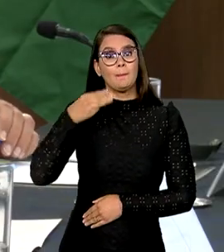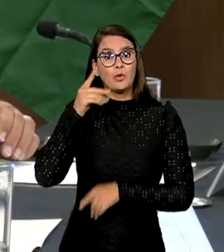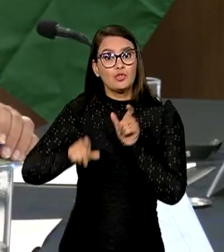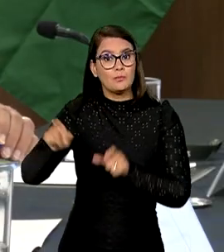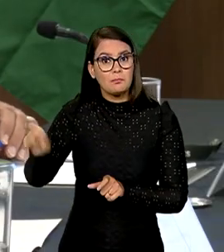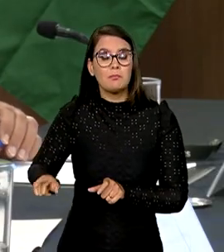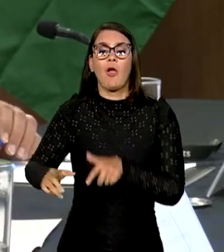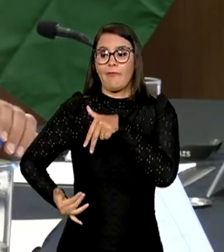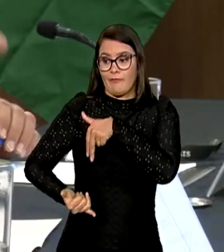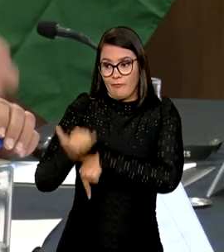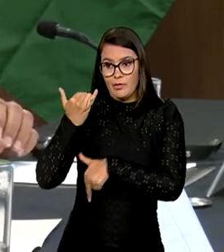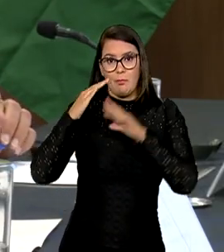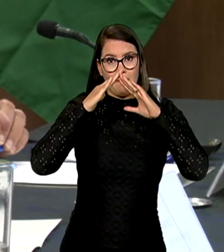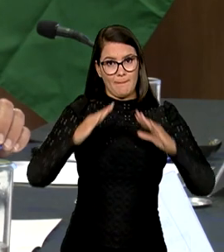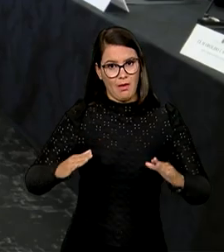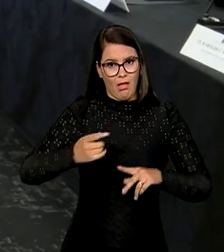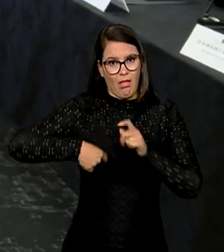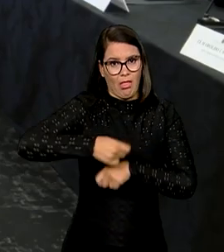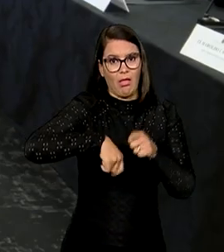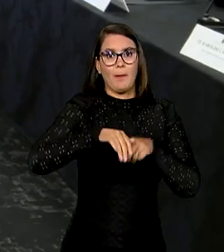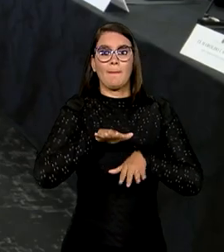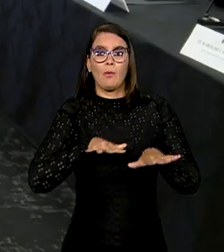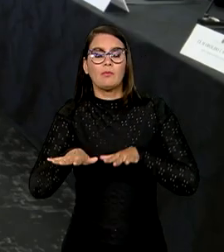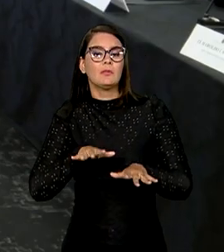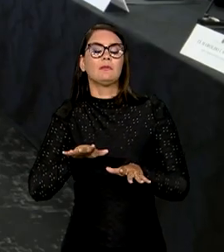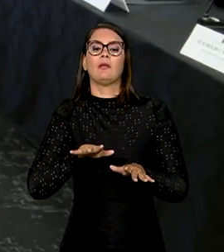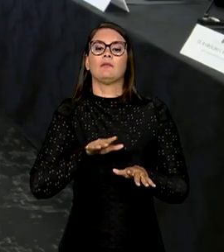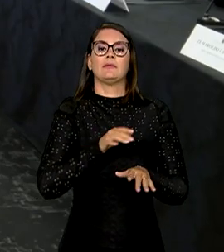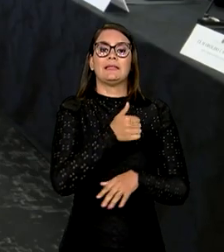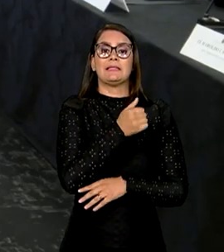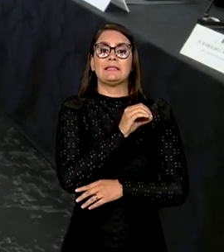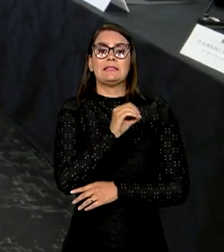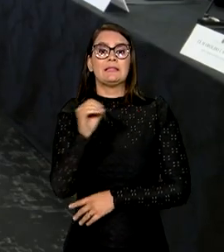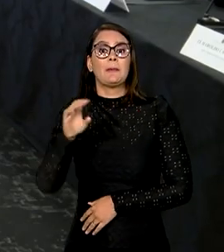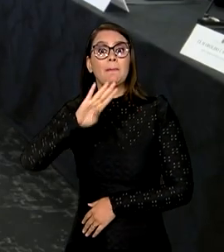foram lesados por esquemas de pirâmides que chegaram a movimentar 100 bilhões de reais.